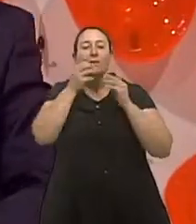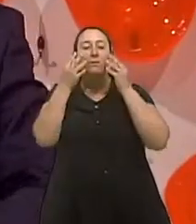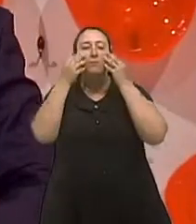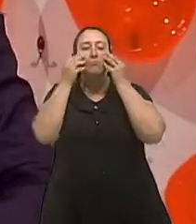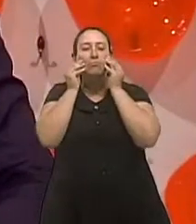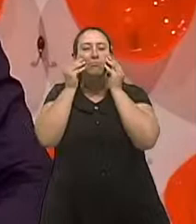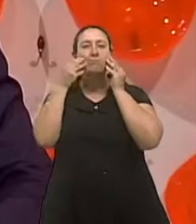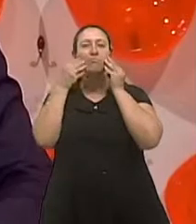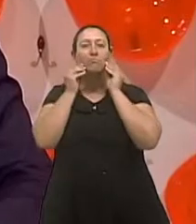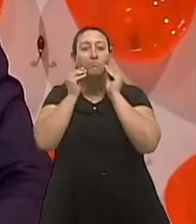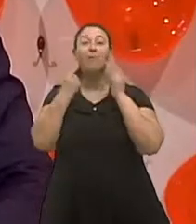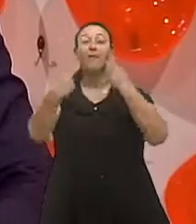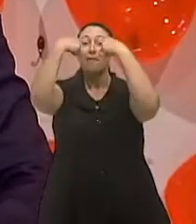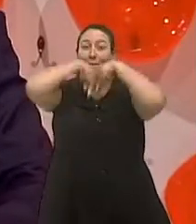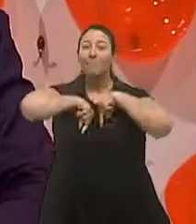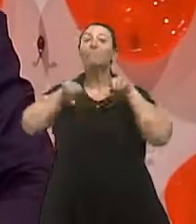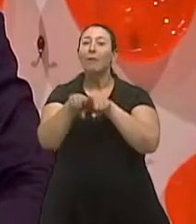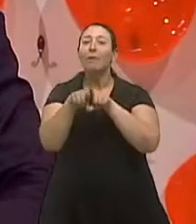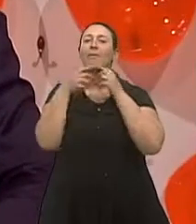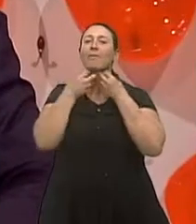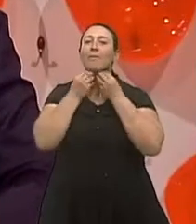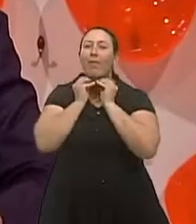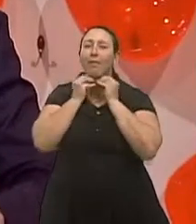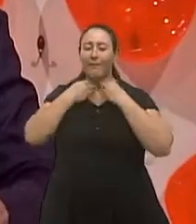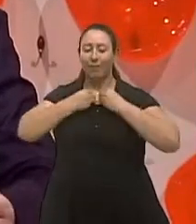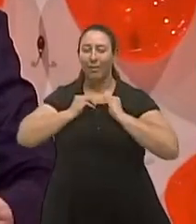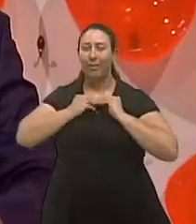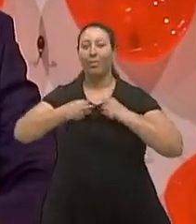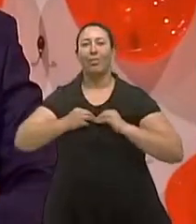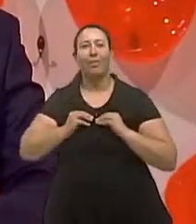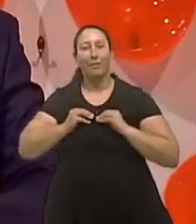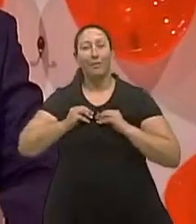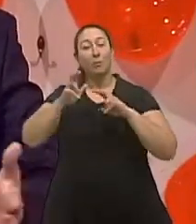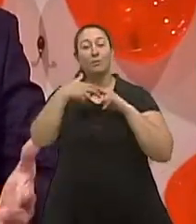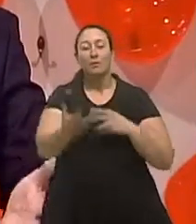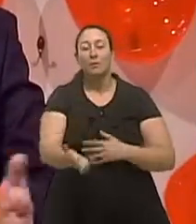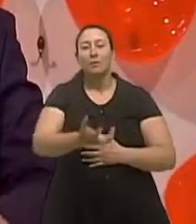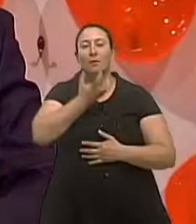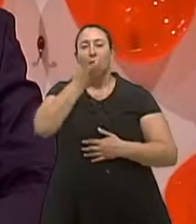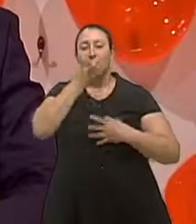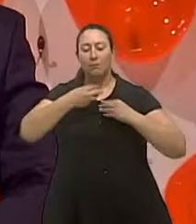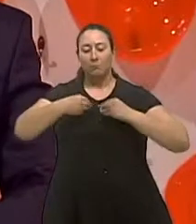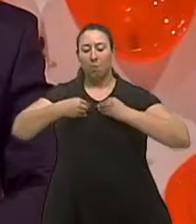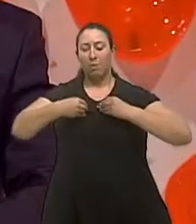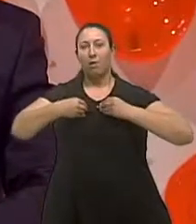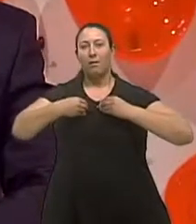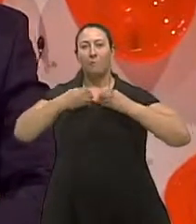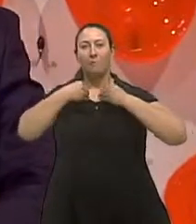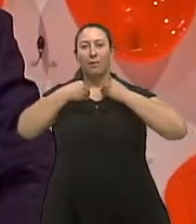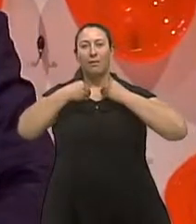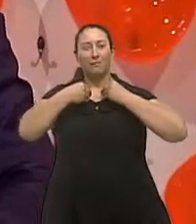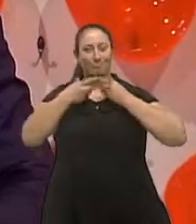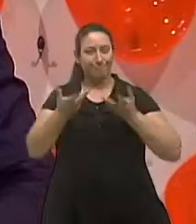musculatura então, também essa é uma das causas a outra questão que pode ser feita em casa de maneira simples é